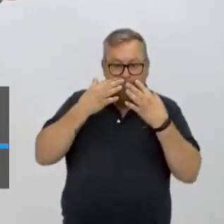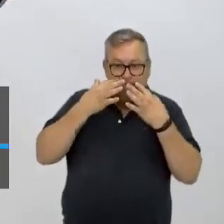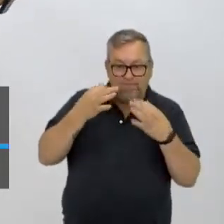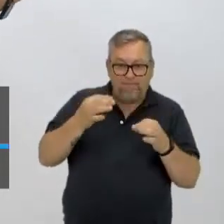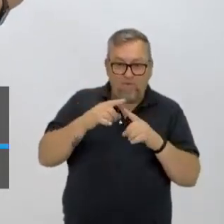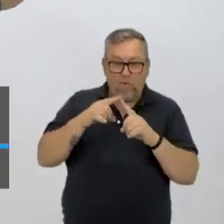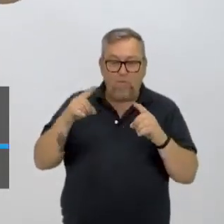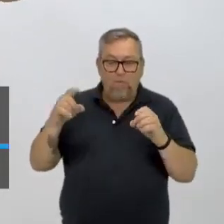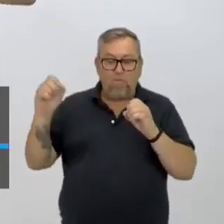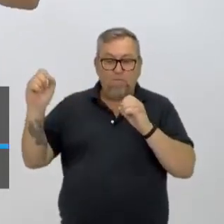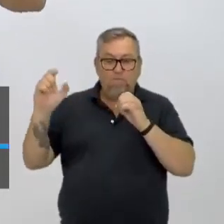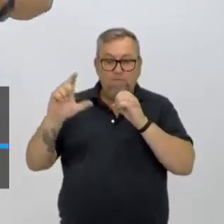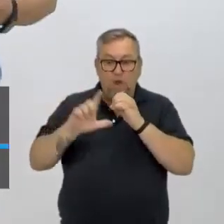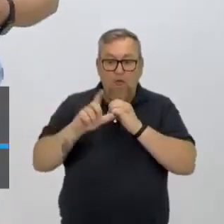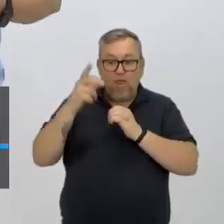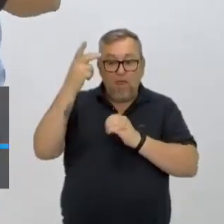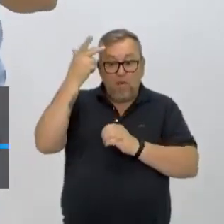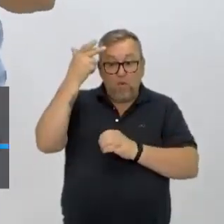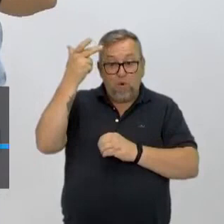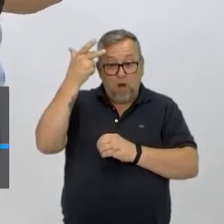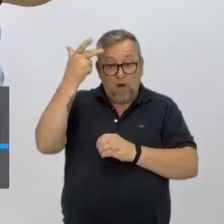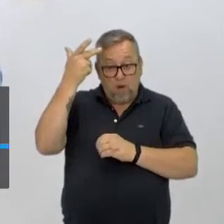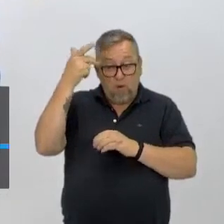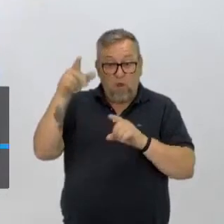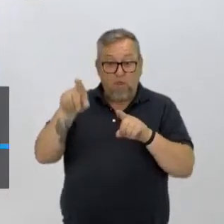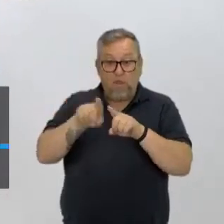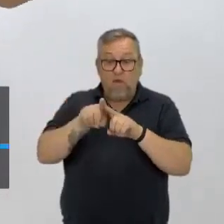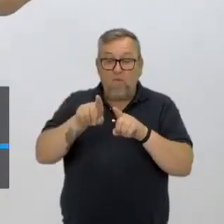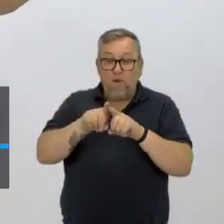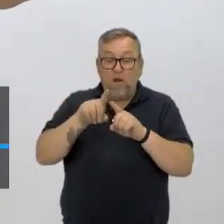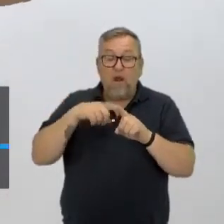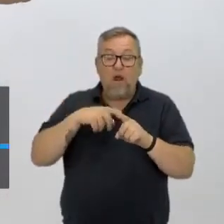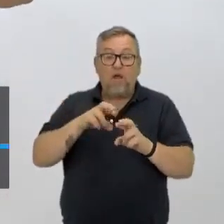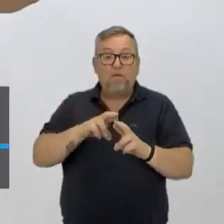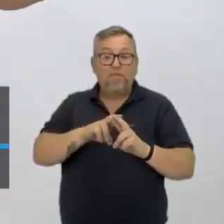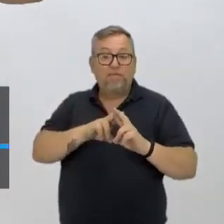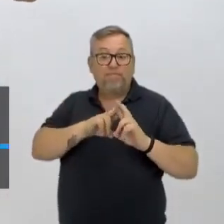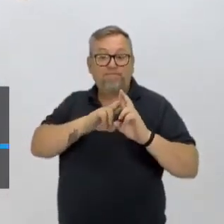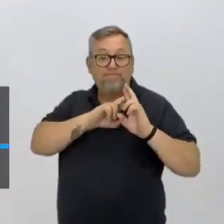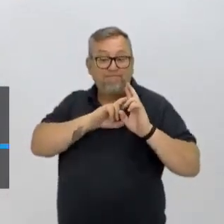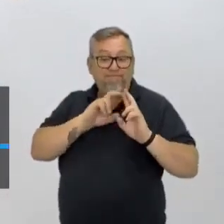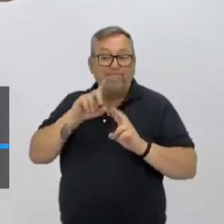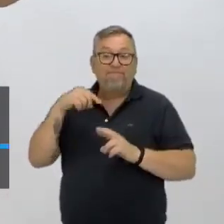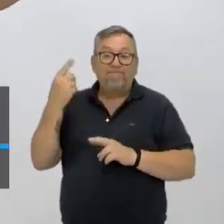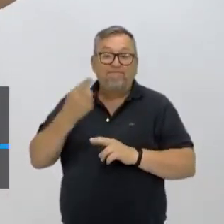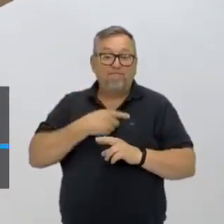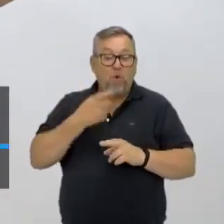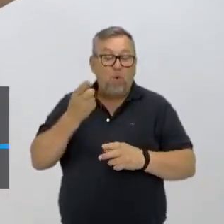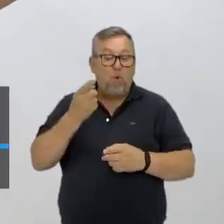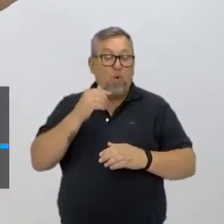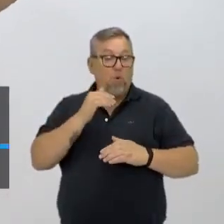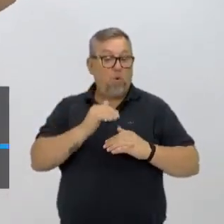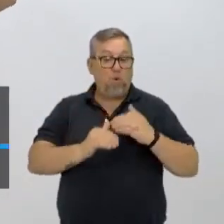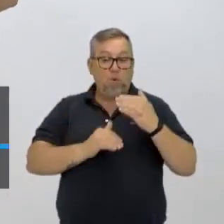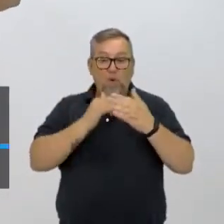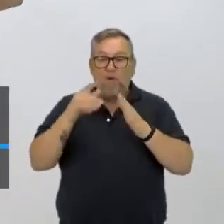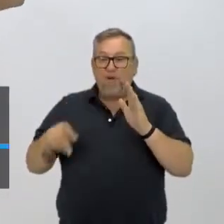é um fenômeno natural. Ele é responsável pelo nosso desenvolvimento aqui